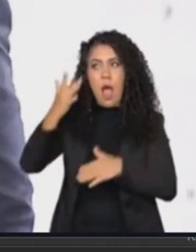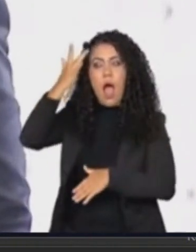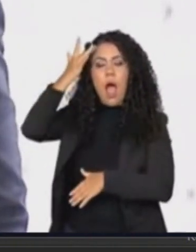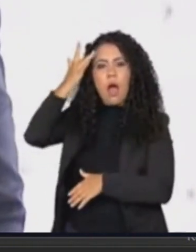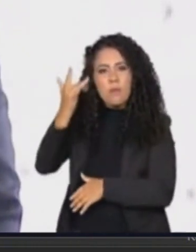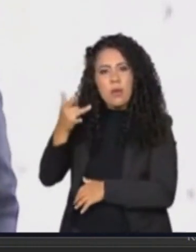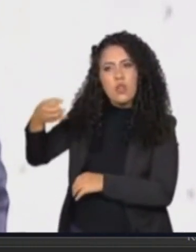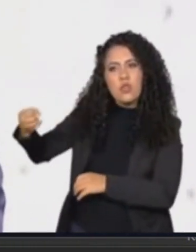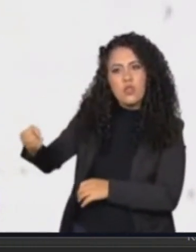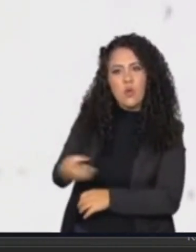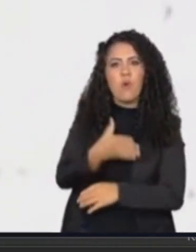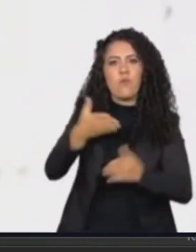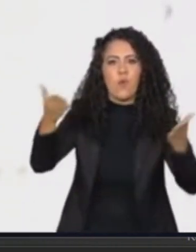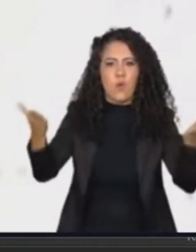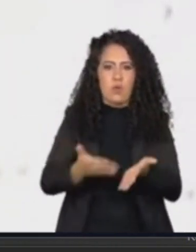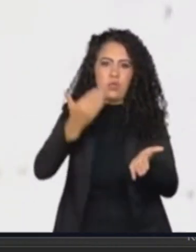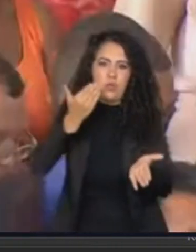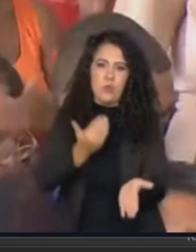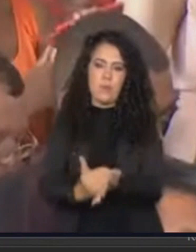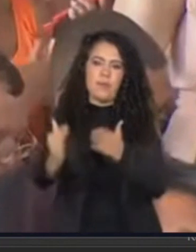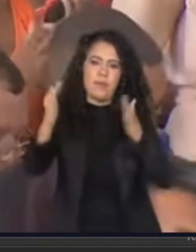que começa hoje. Muito obrigado.